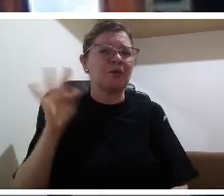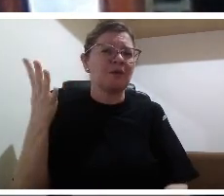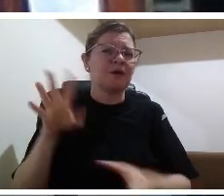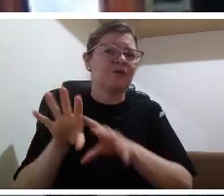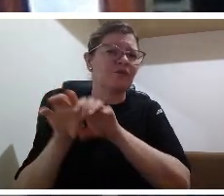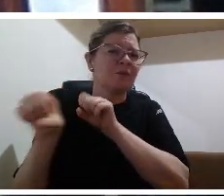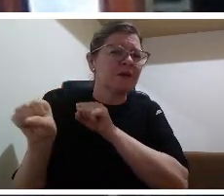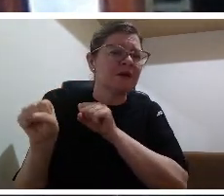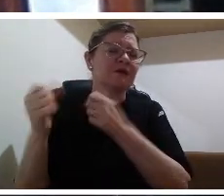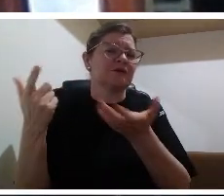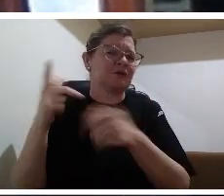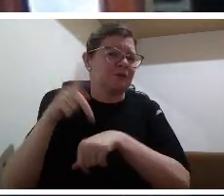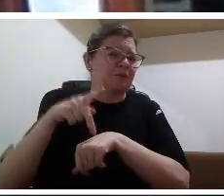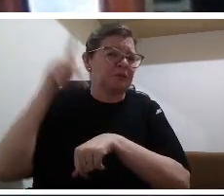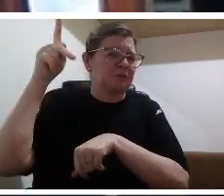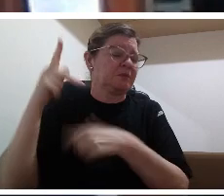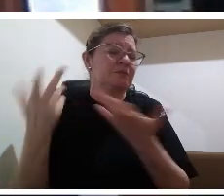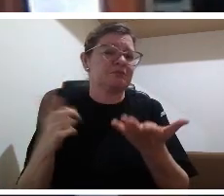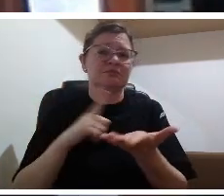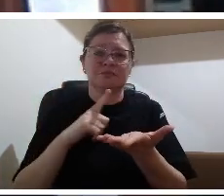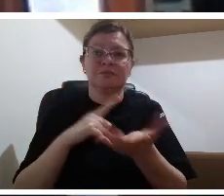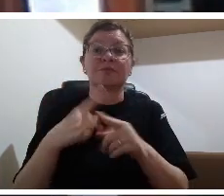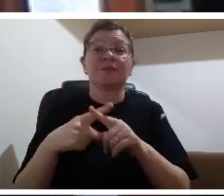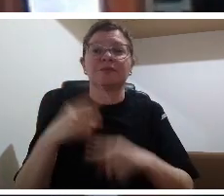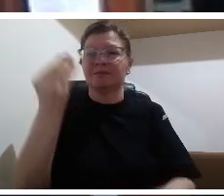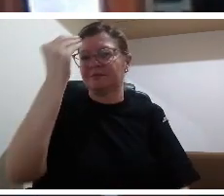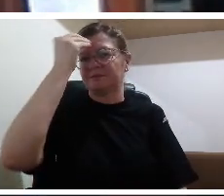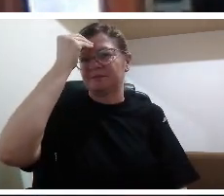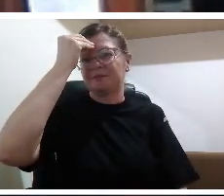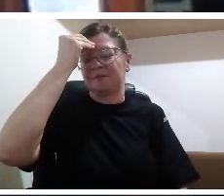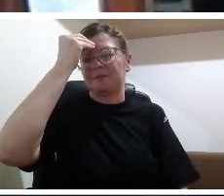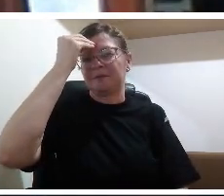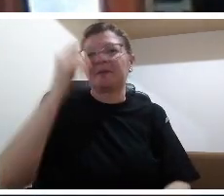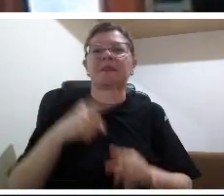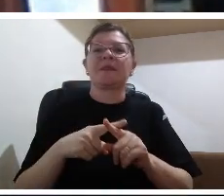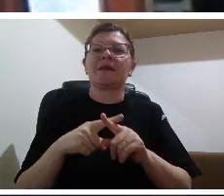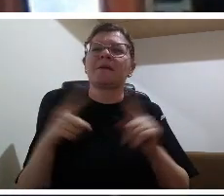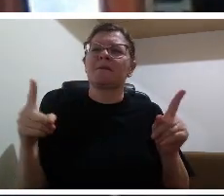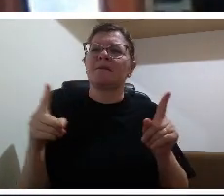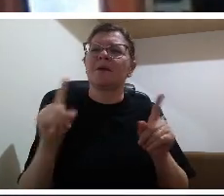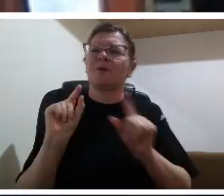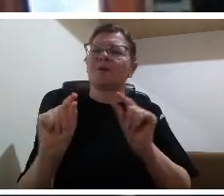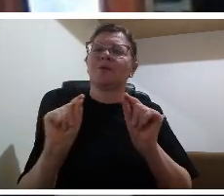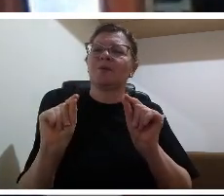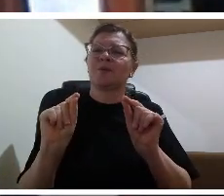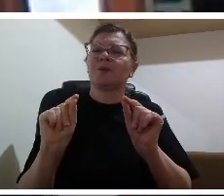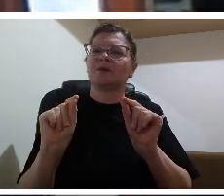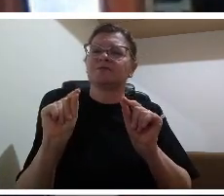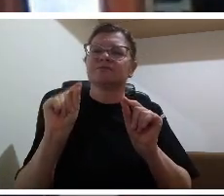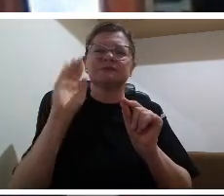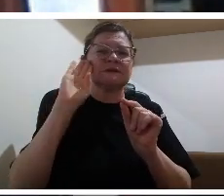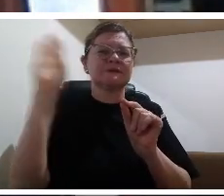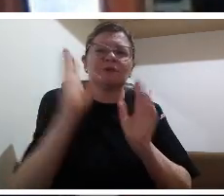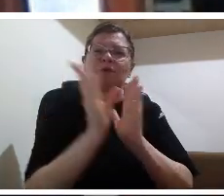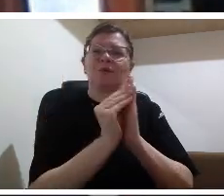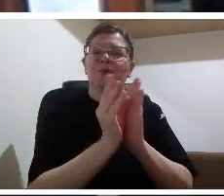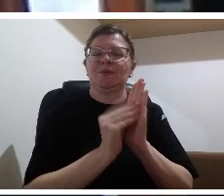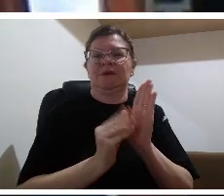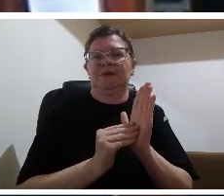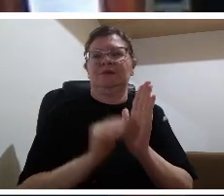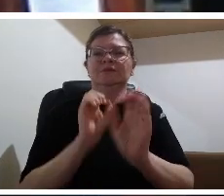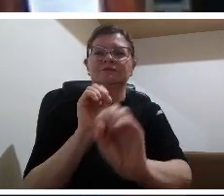ministraram então na verdade é difícil separar o professor do conhecimento e ao mesmo tempo